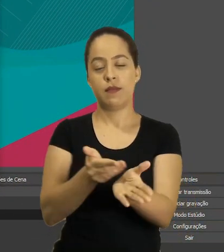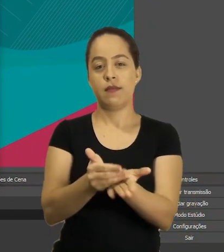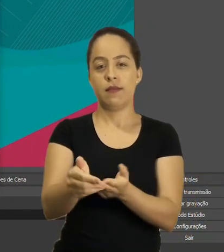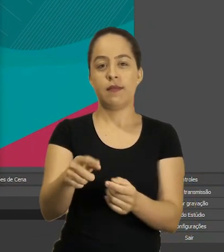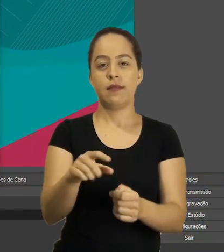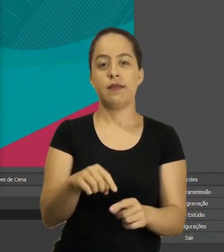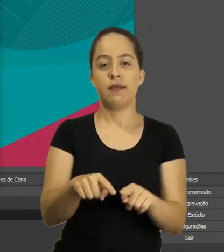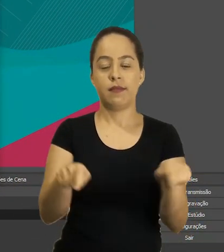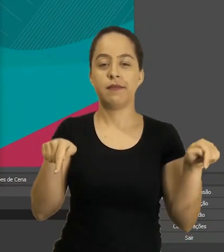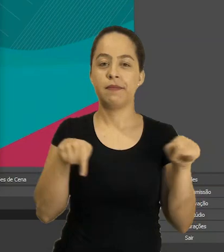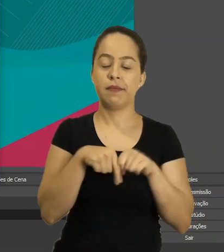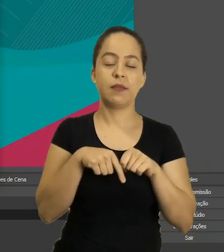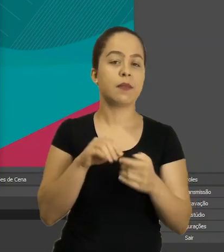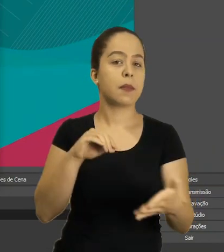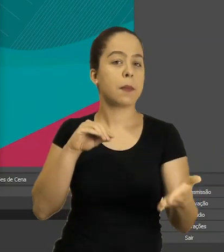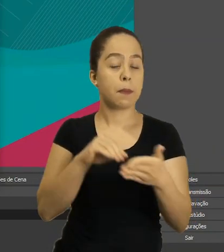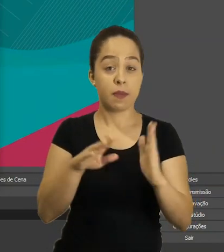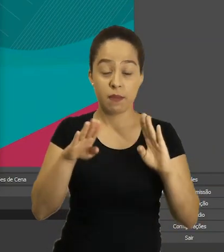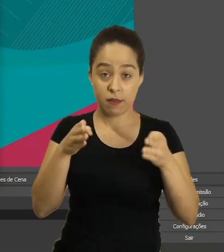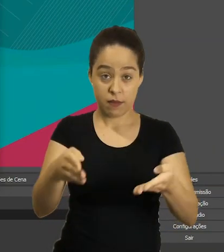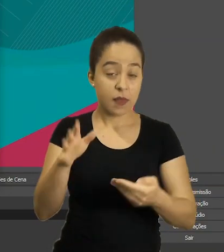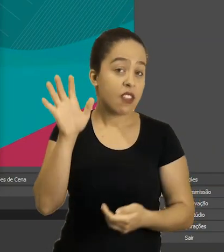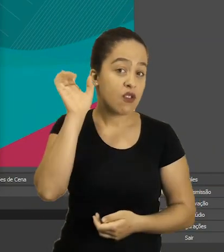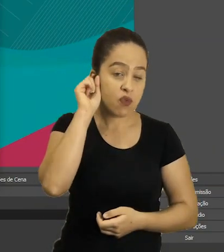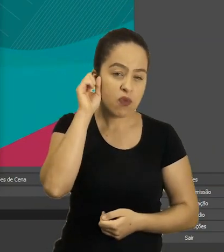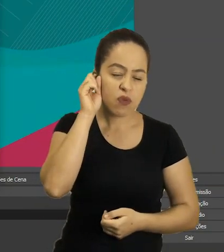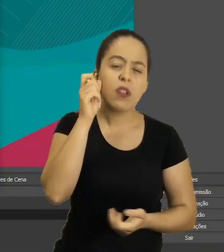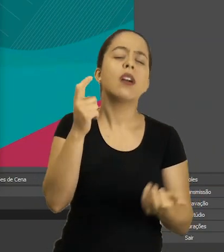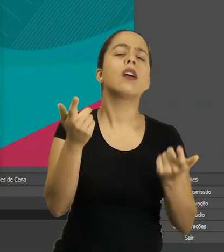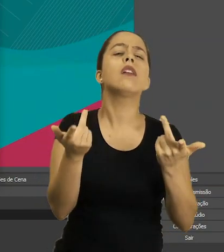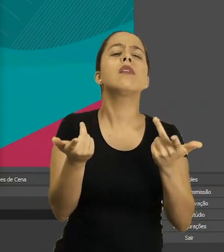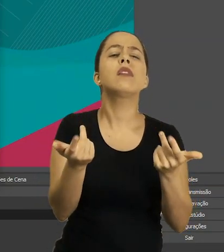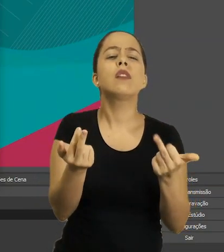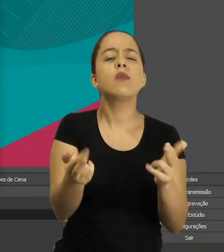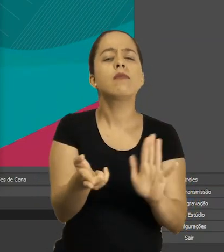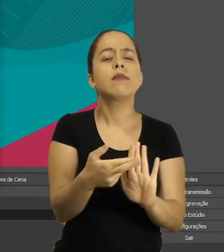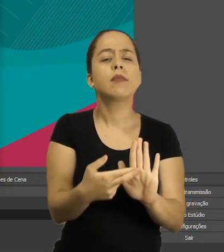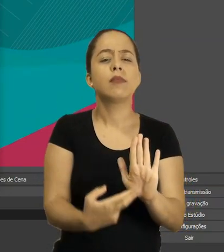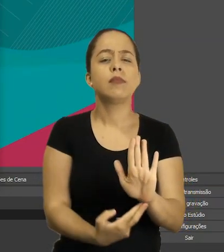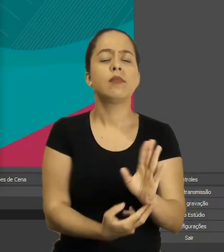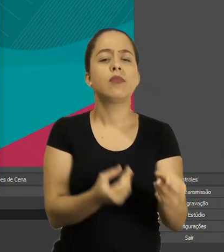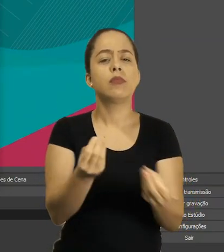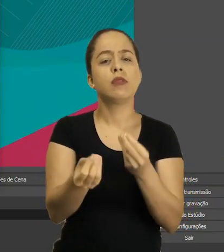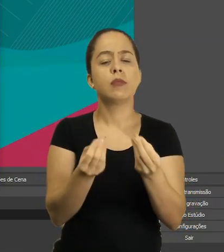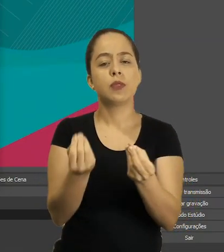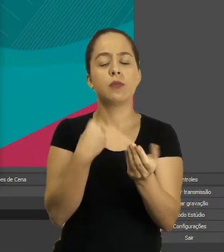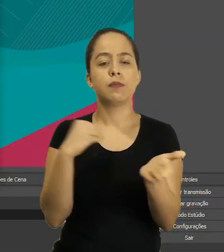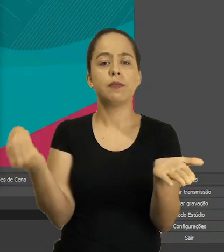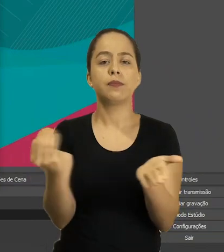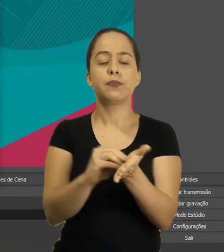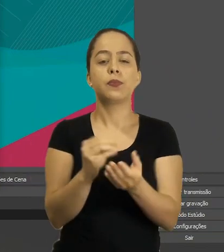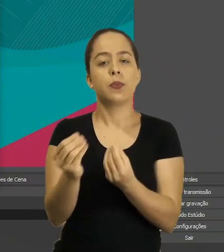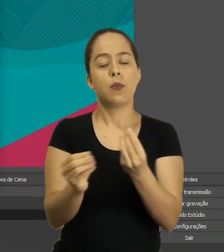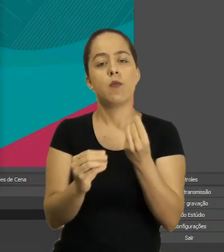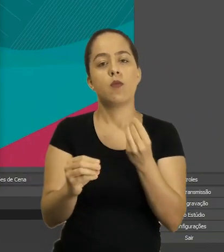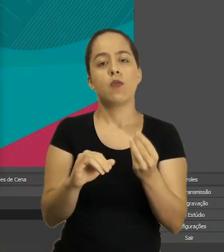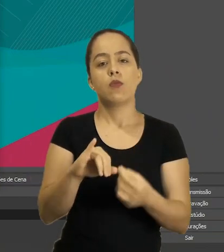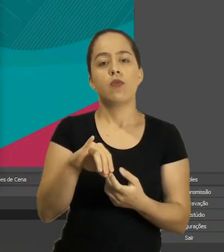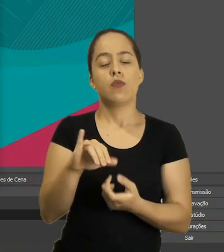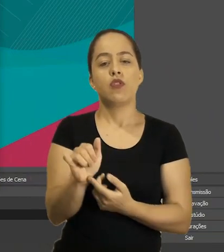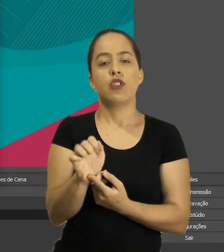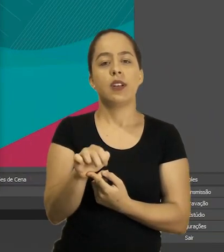Vou colocar aqui o endereço da sala. Redirecionar o áudio. Vou fazer o mesmo procedimento. Vou colocar